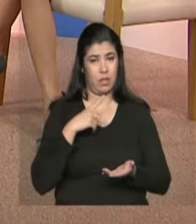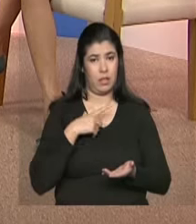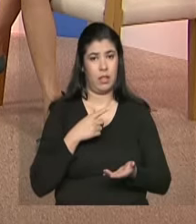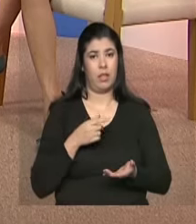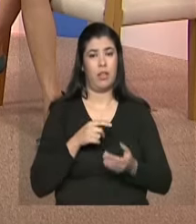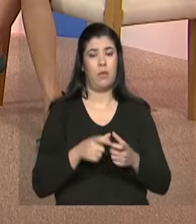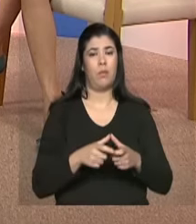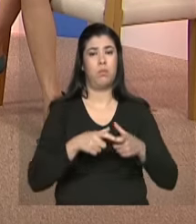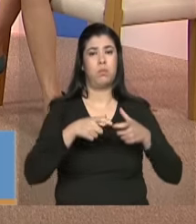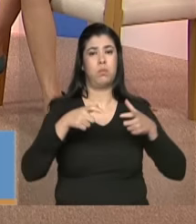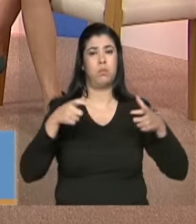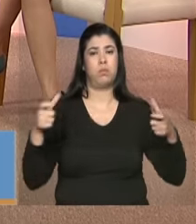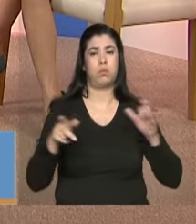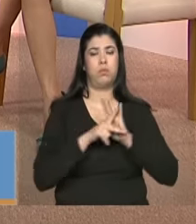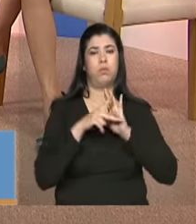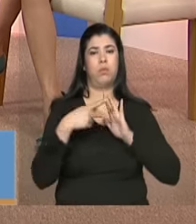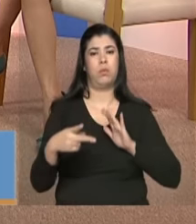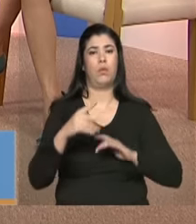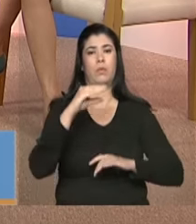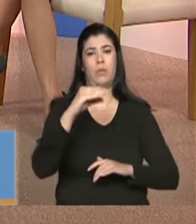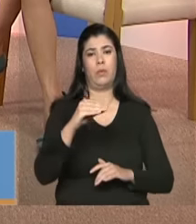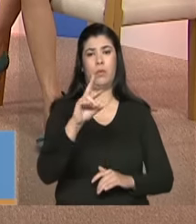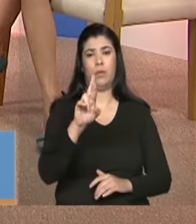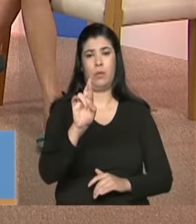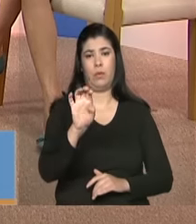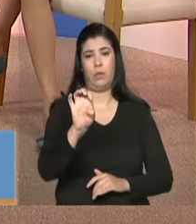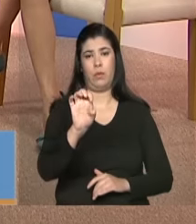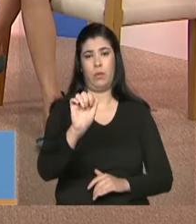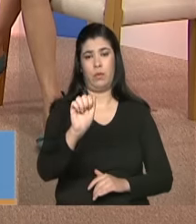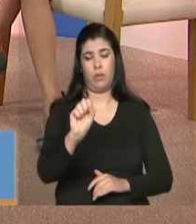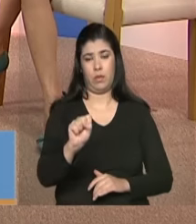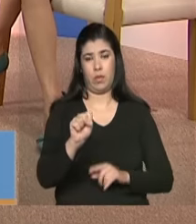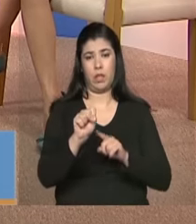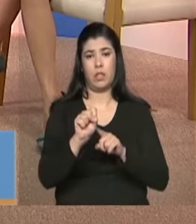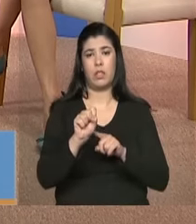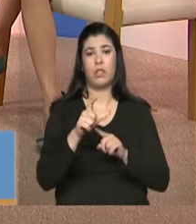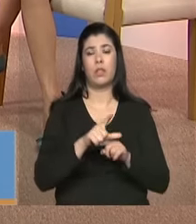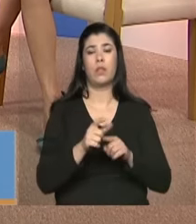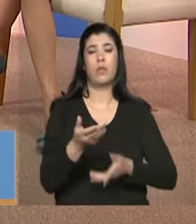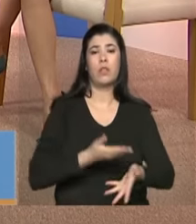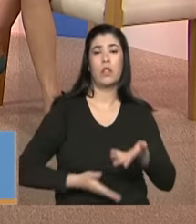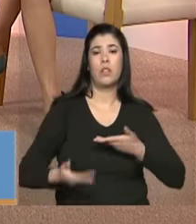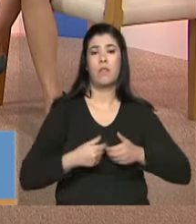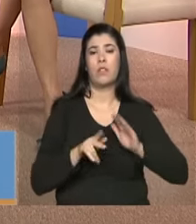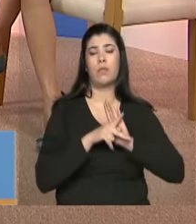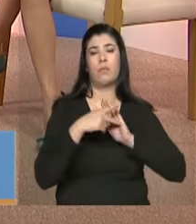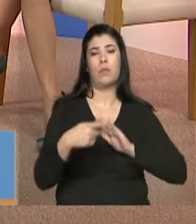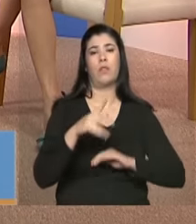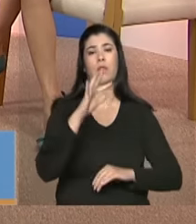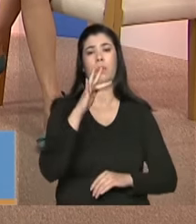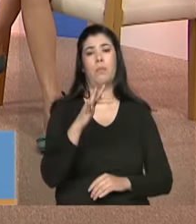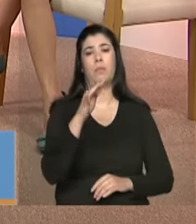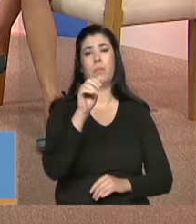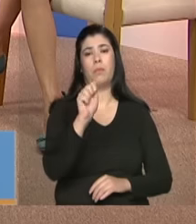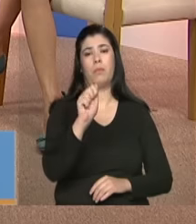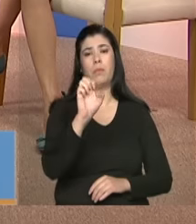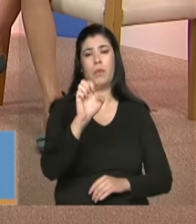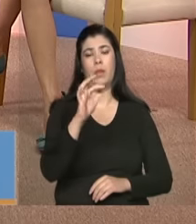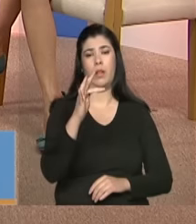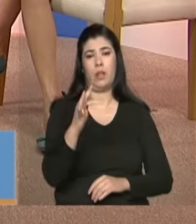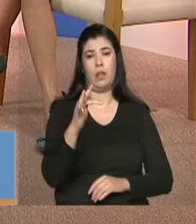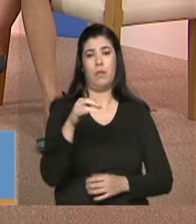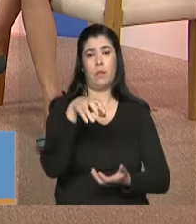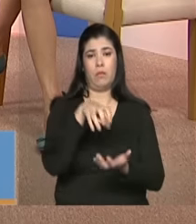expansão maior dos CREAS dos serviços que ofertam o PAEF então diante da ausência de um centro especializado